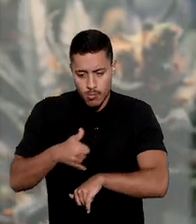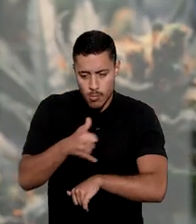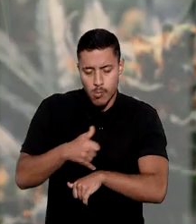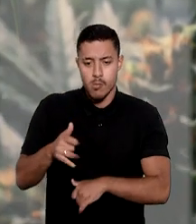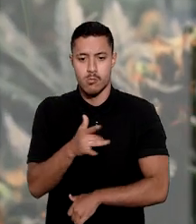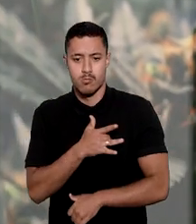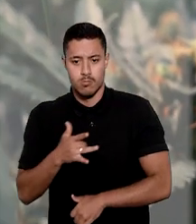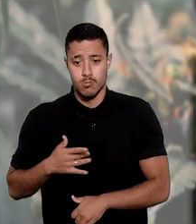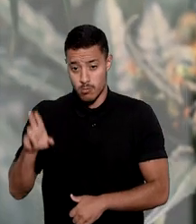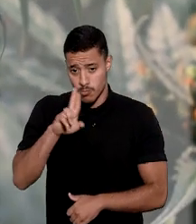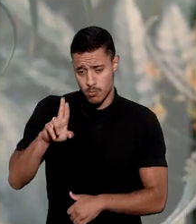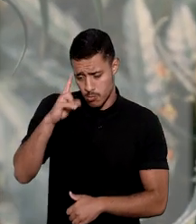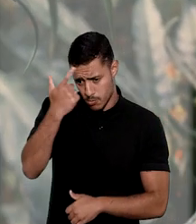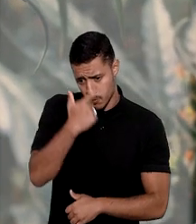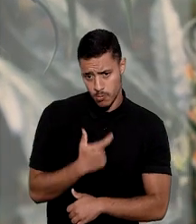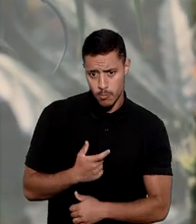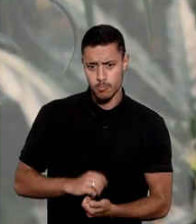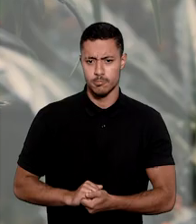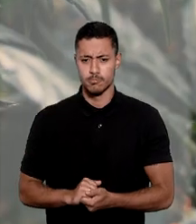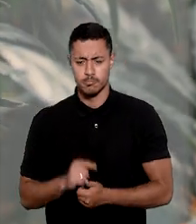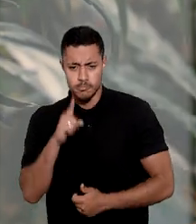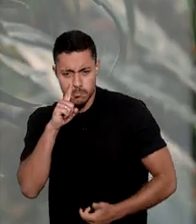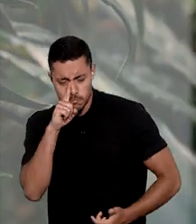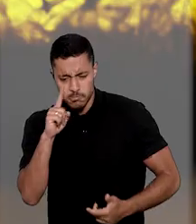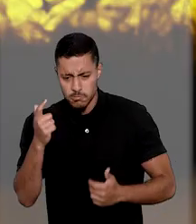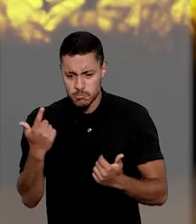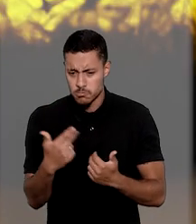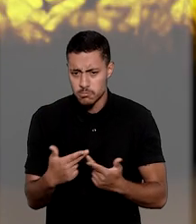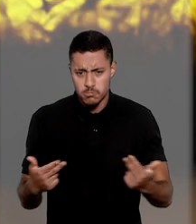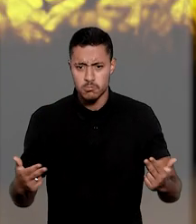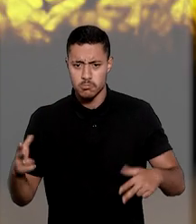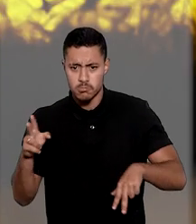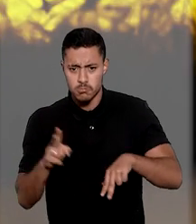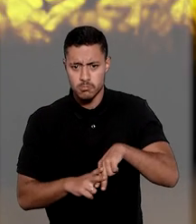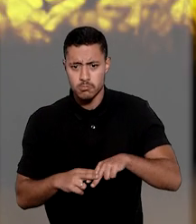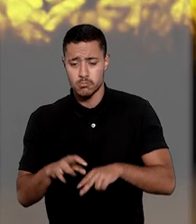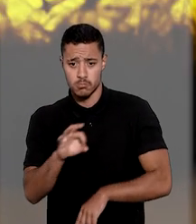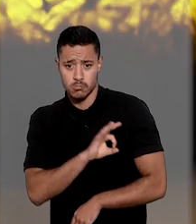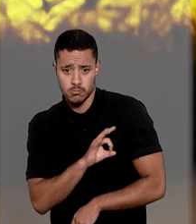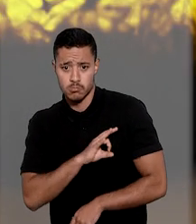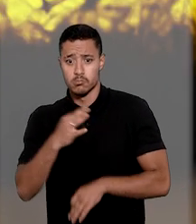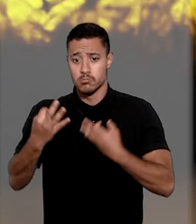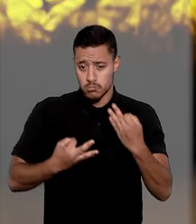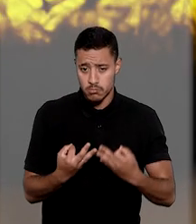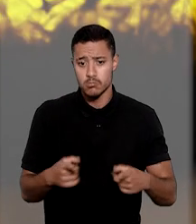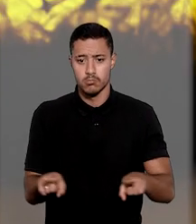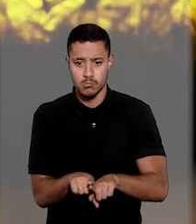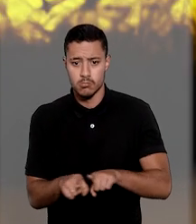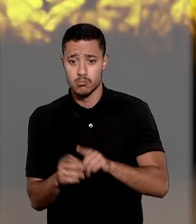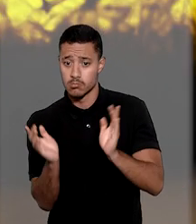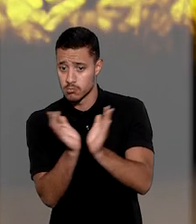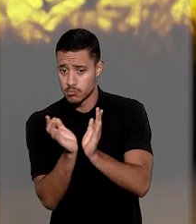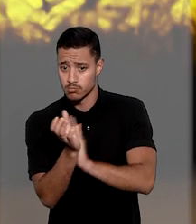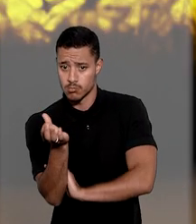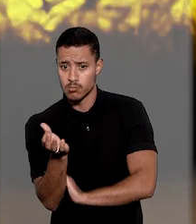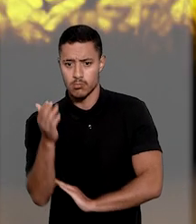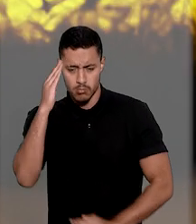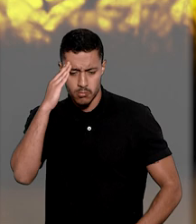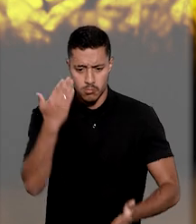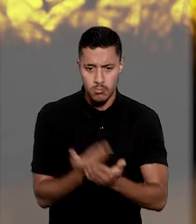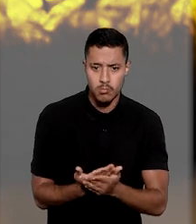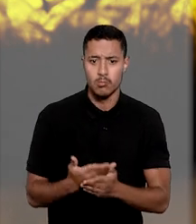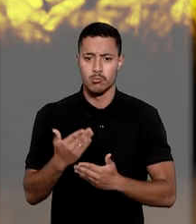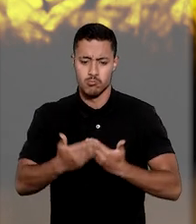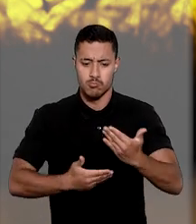para uso próprio, sem o risco de qualquer repressão por parte da polícia e do judiciário. A sexta turma concluiu que a